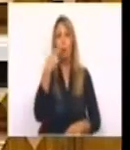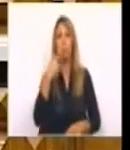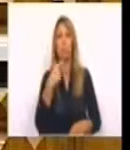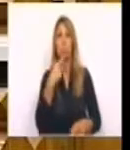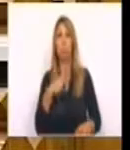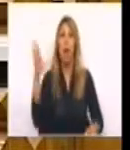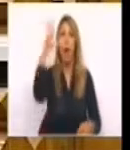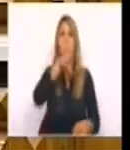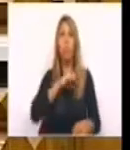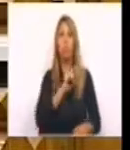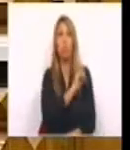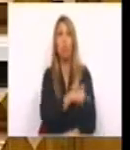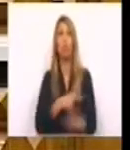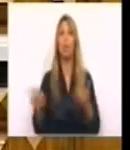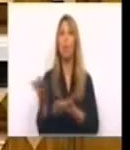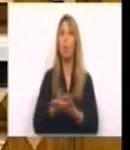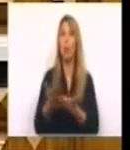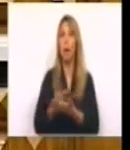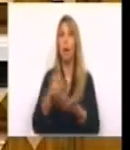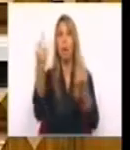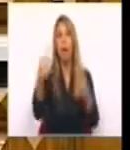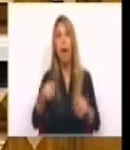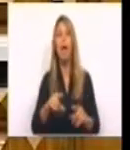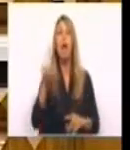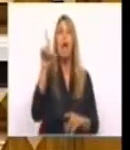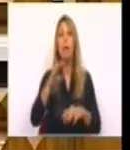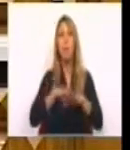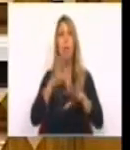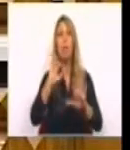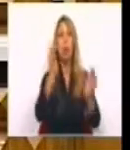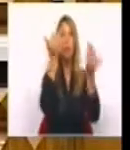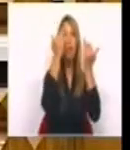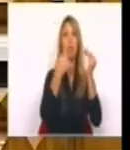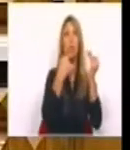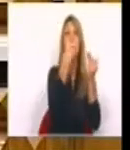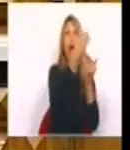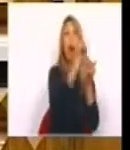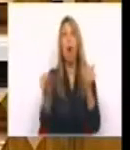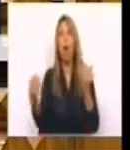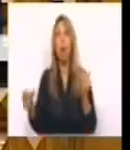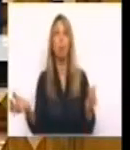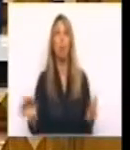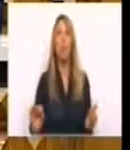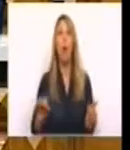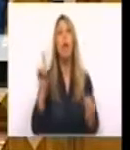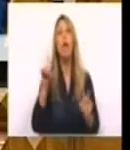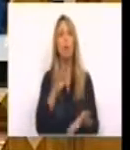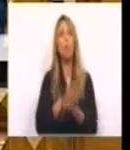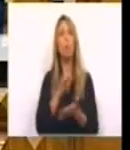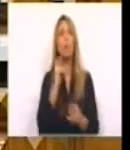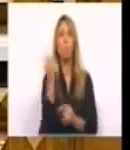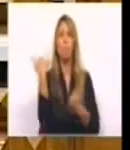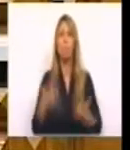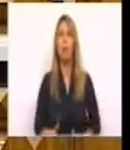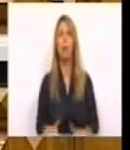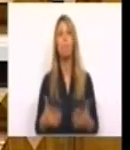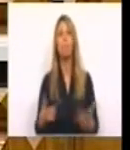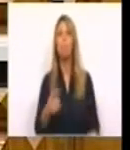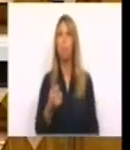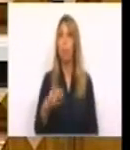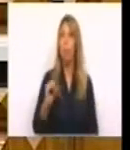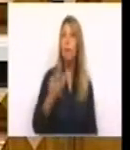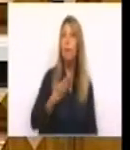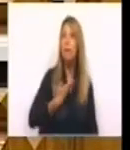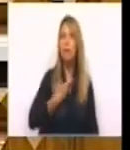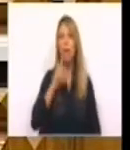falham por assimetrias de informação e falham por intervenções públicas erradas. No PSD atacamos as falhas